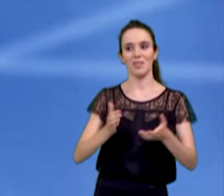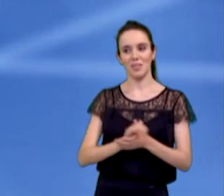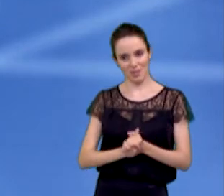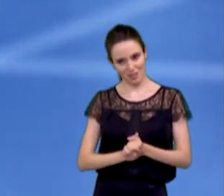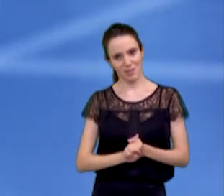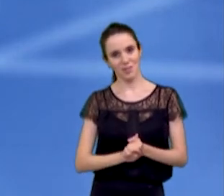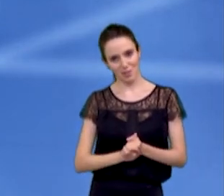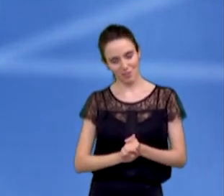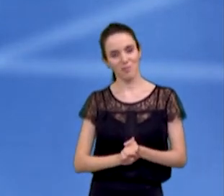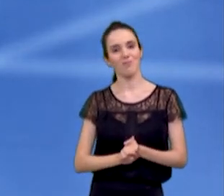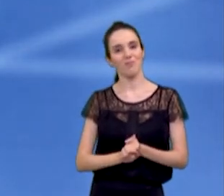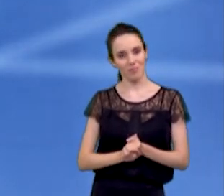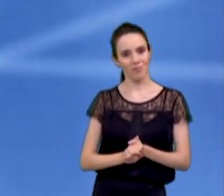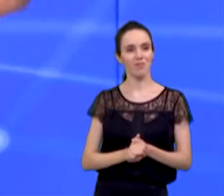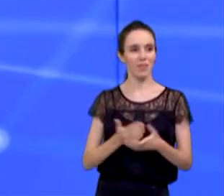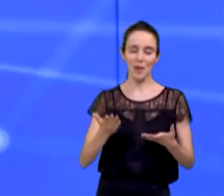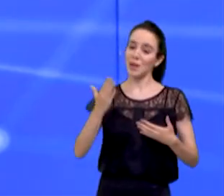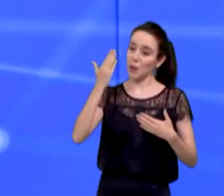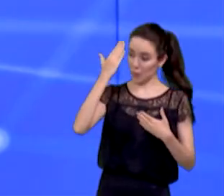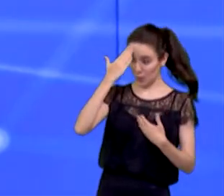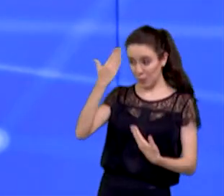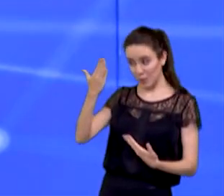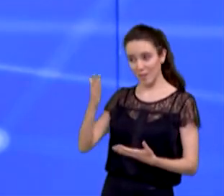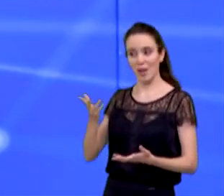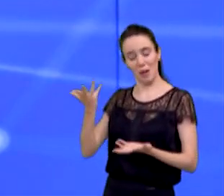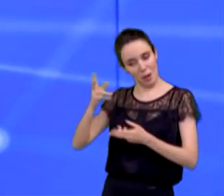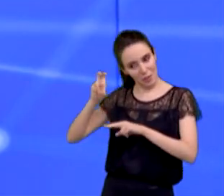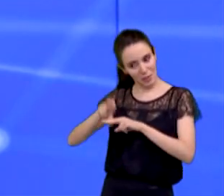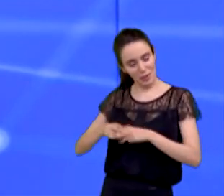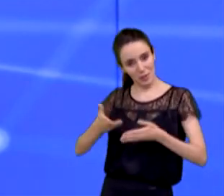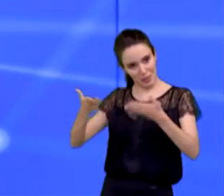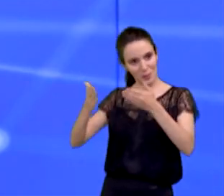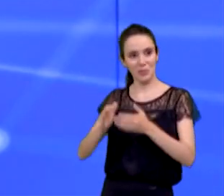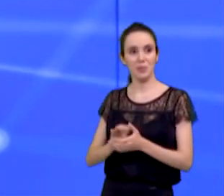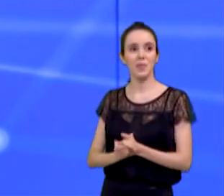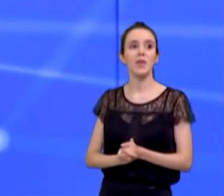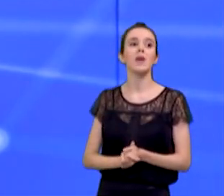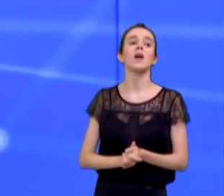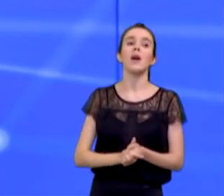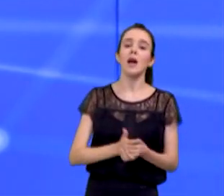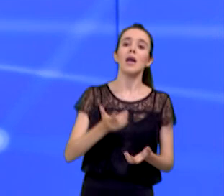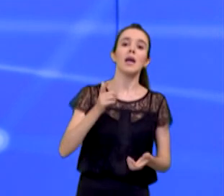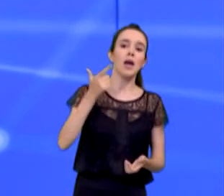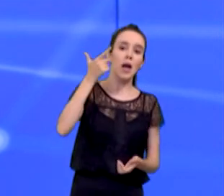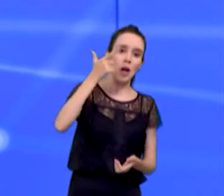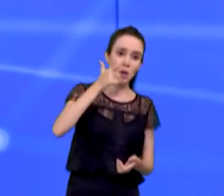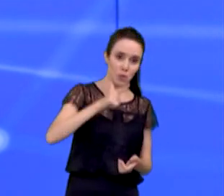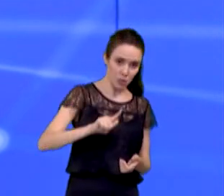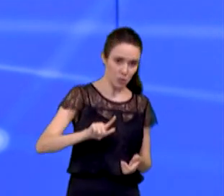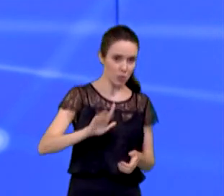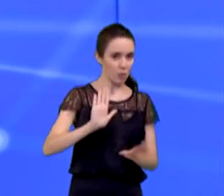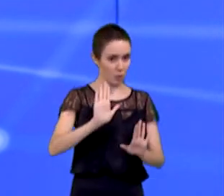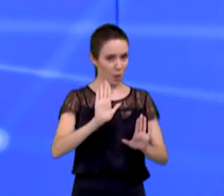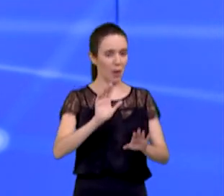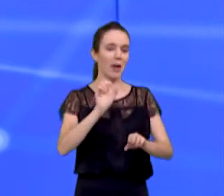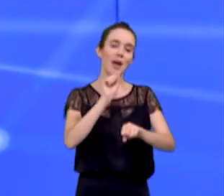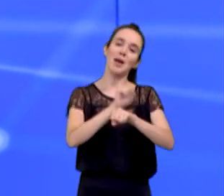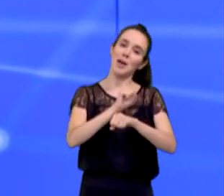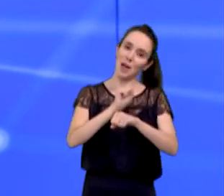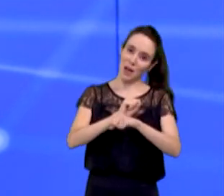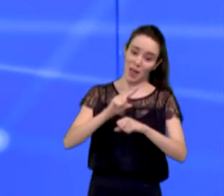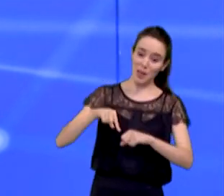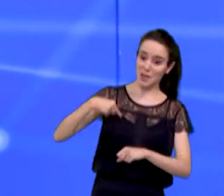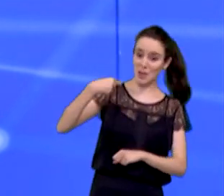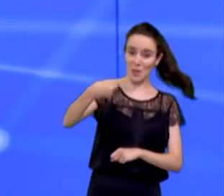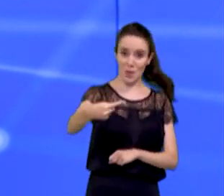colocar São José. votar dos candidatos. Muito obrigado. Peço que retornem aos seus lugares. A gente vai para mais uma parada. Depois do intervalo comercial, as